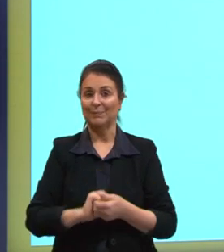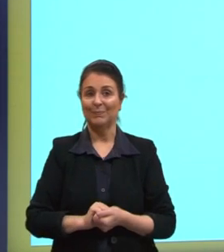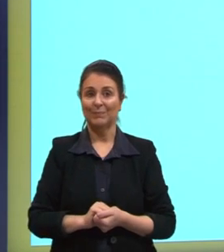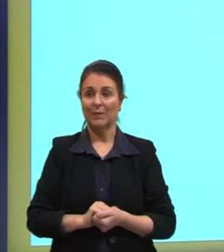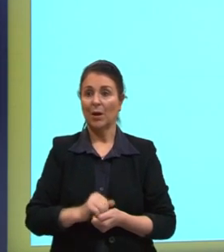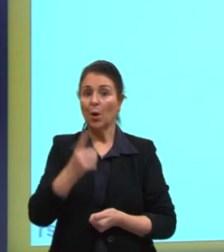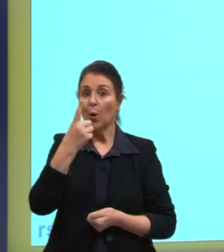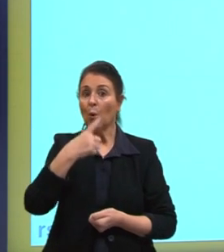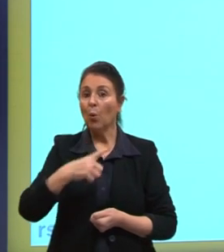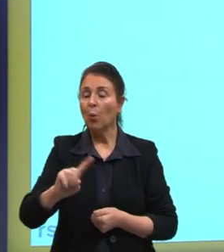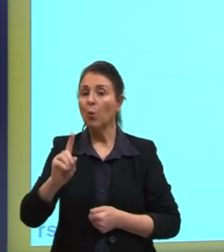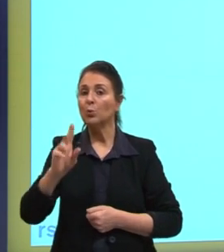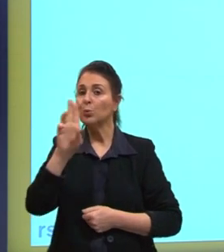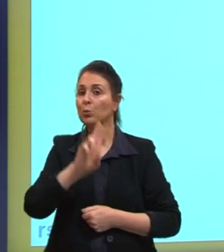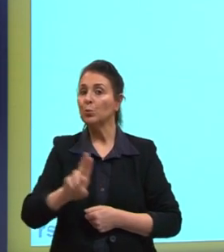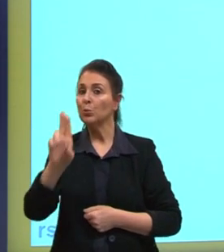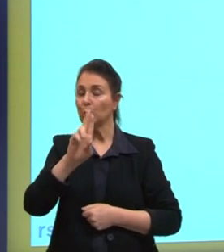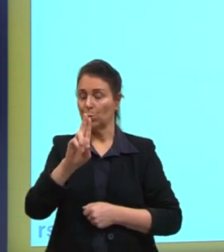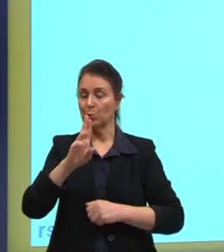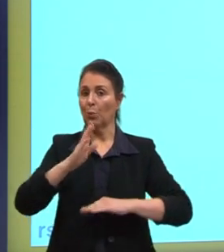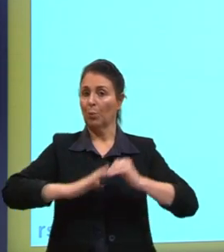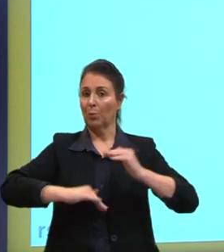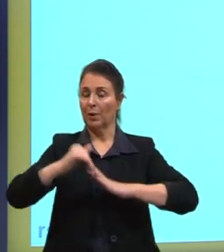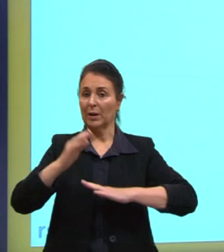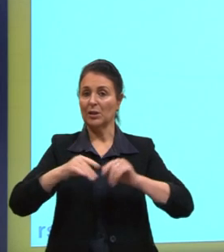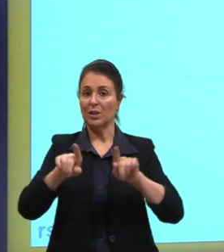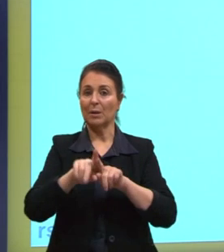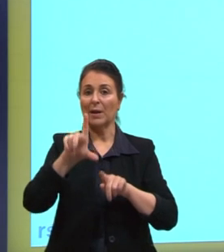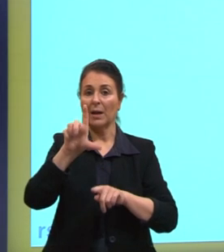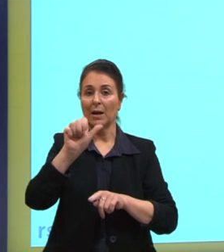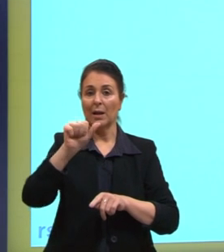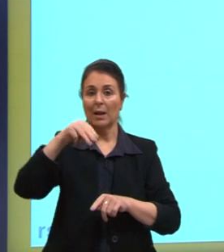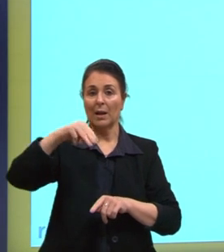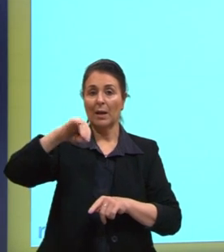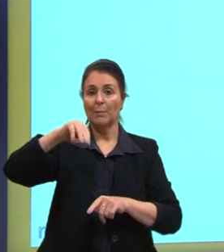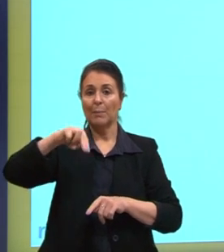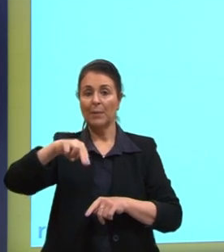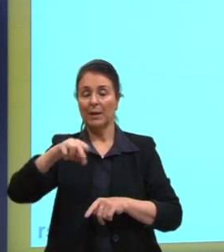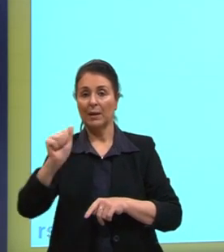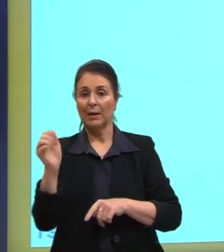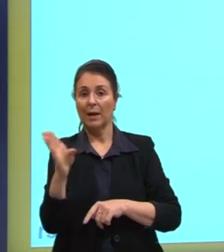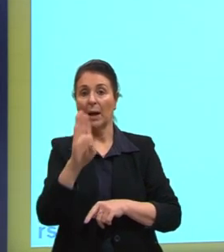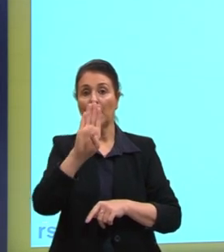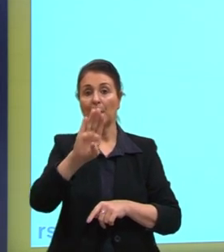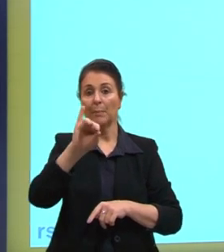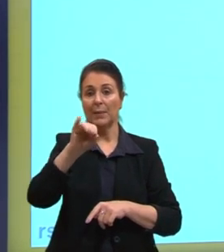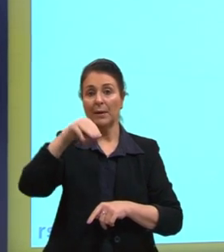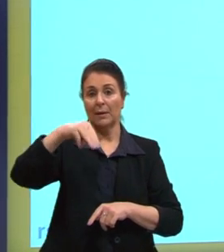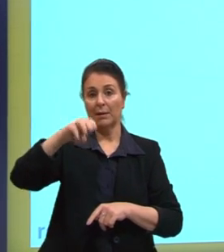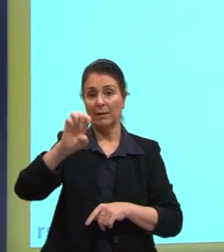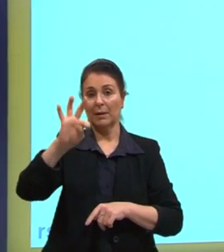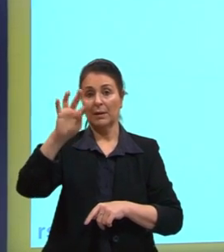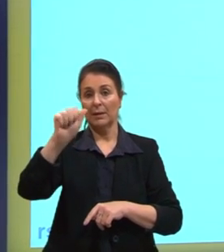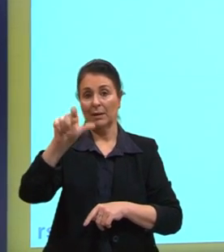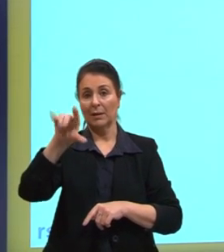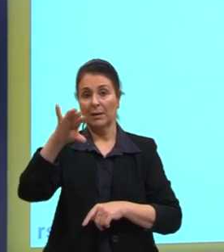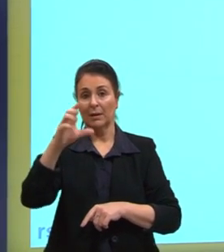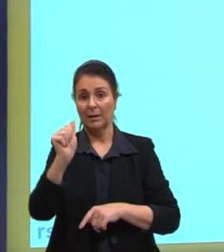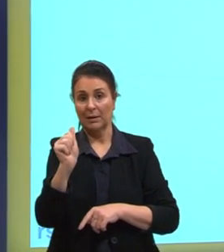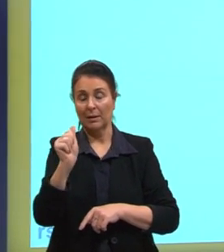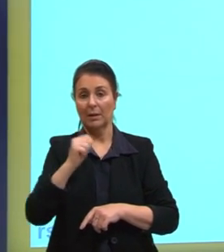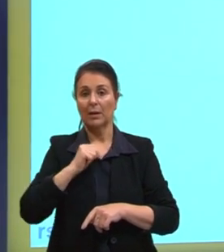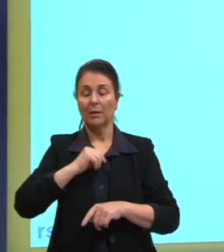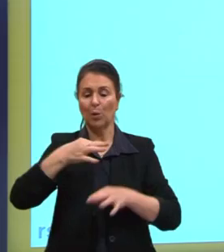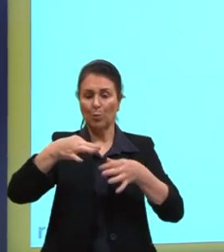Outra aplicação que a gente vai ver agora, se chama lâmina bimetálica. Então, gente vai ter uma